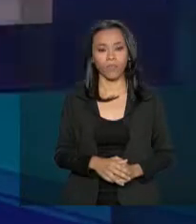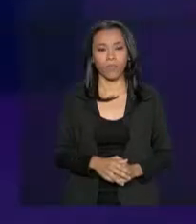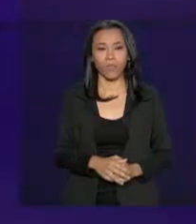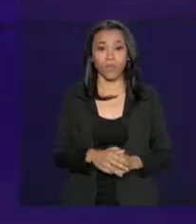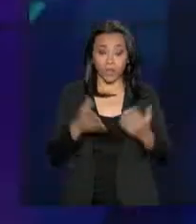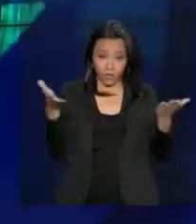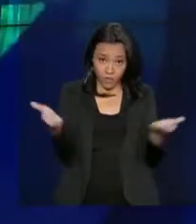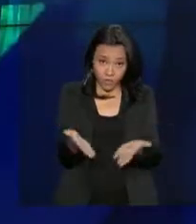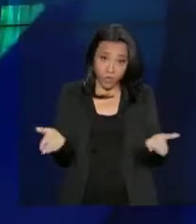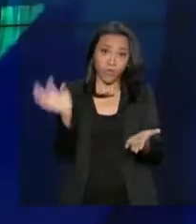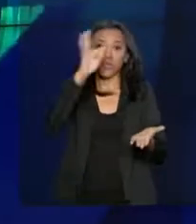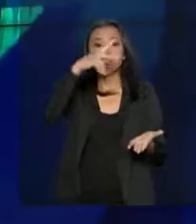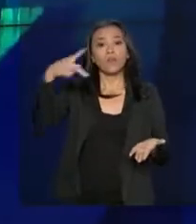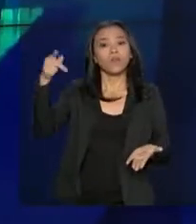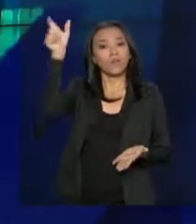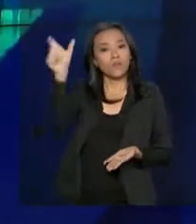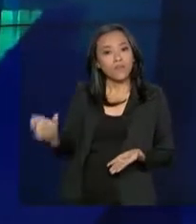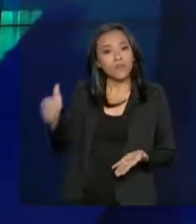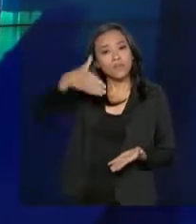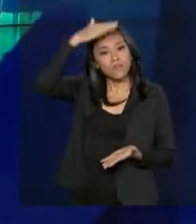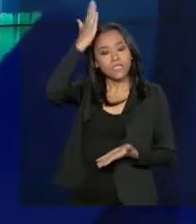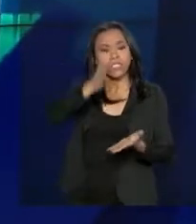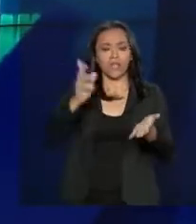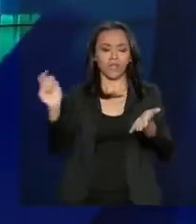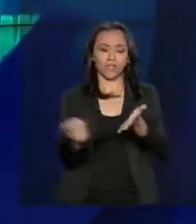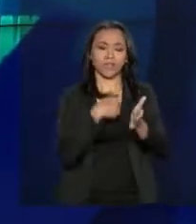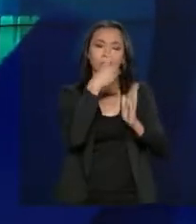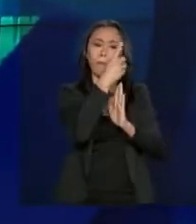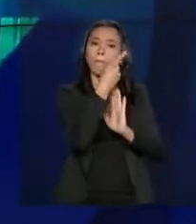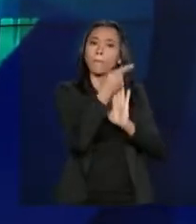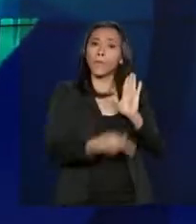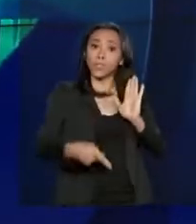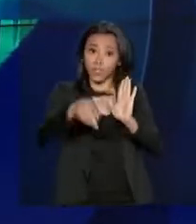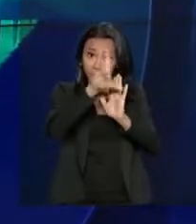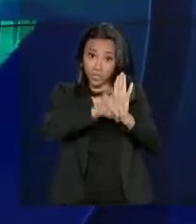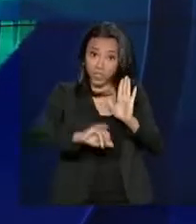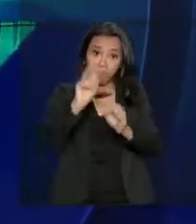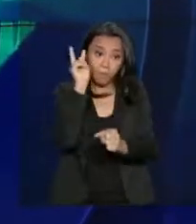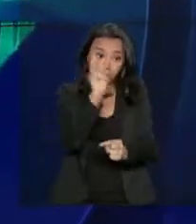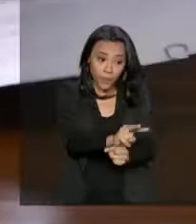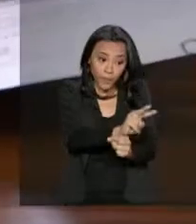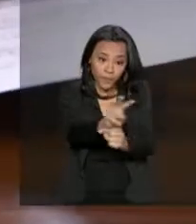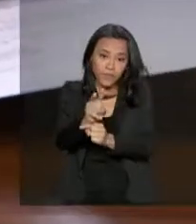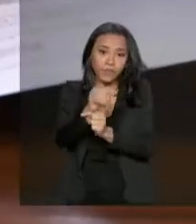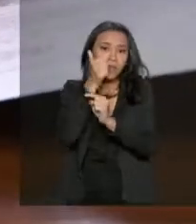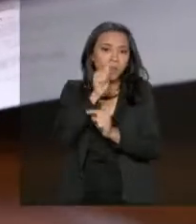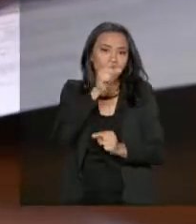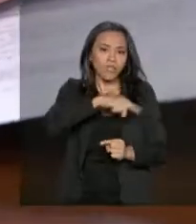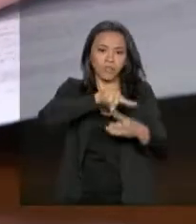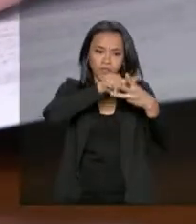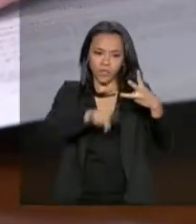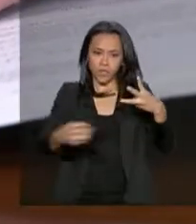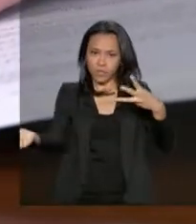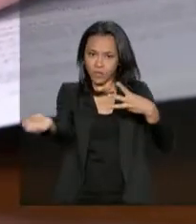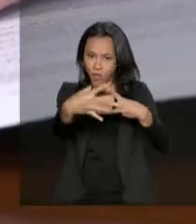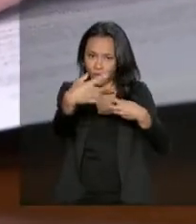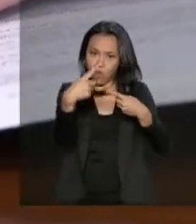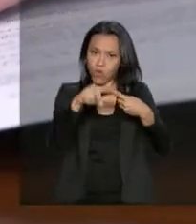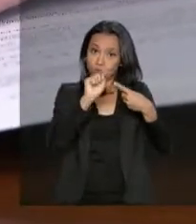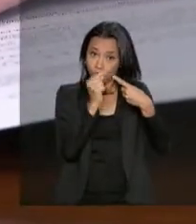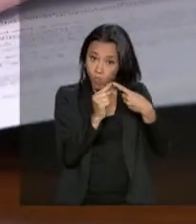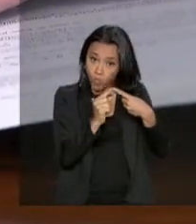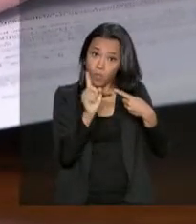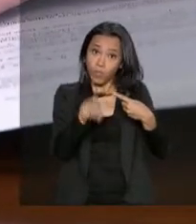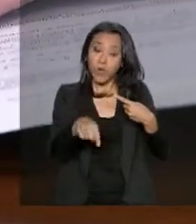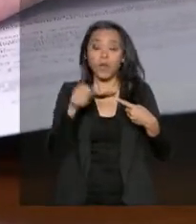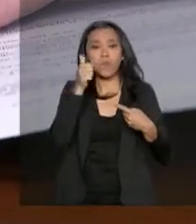E hoje o presidente Michel Temer sancionou projetos de lei de proteção à mulher. São três novas leis. Uma delas garante à